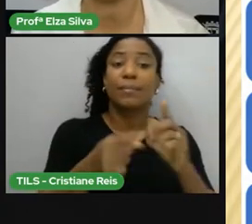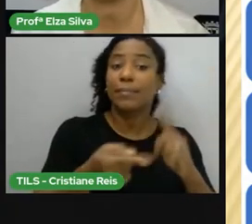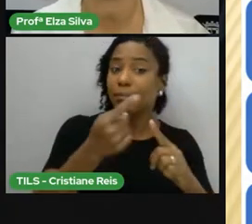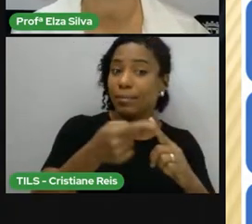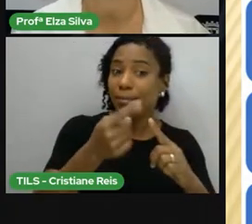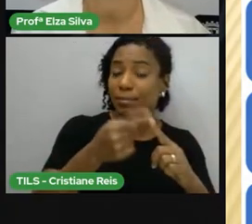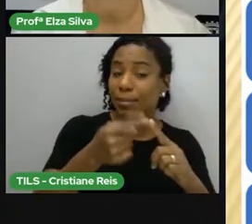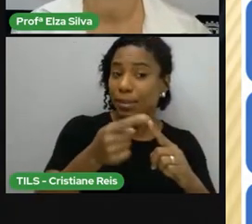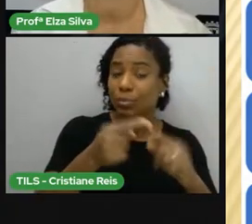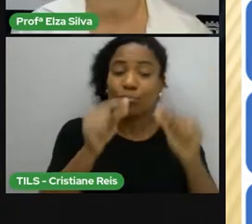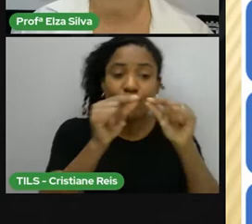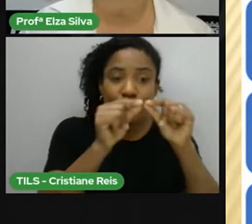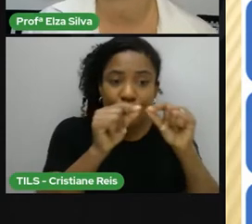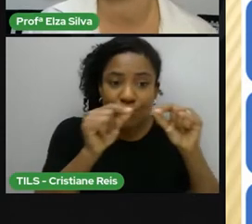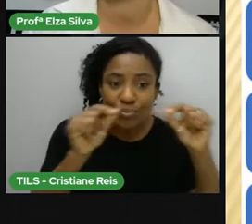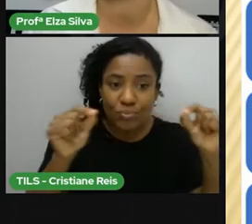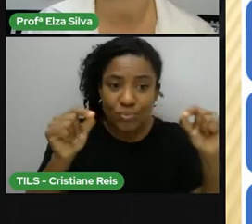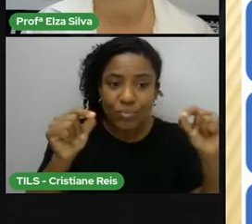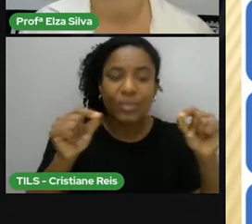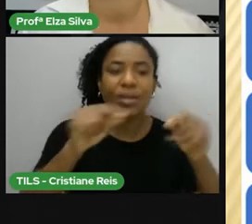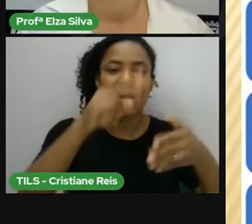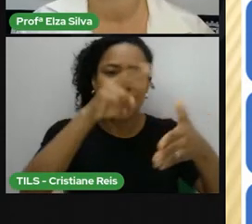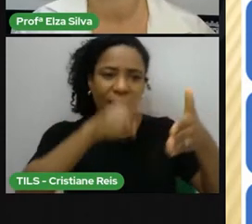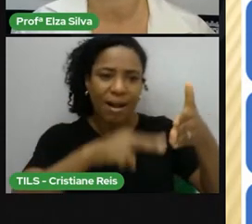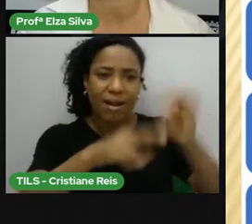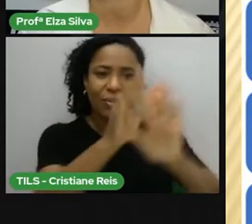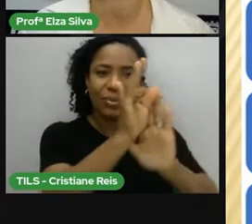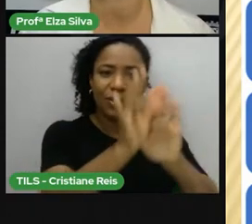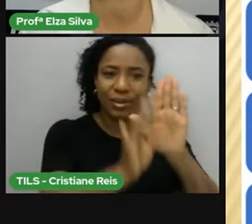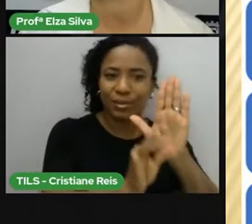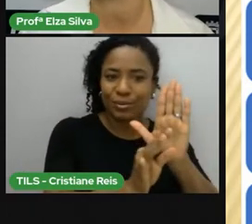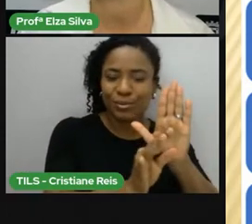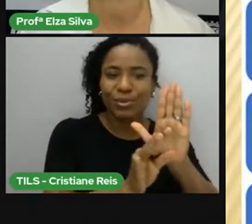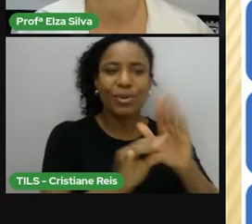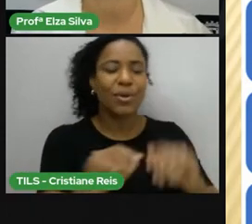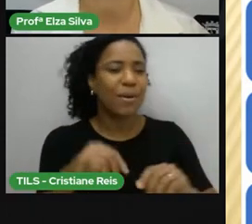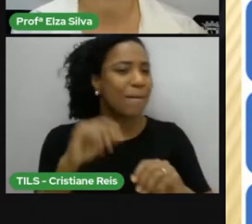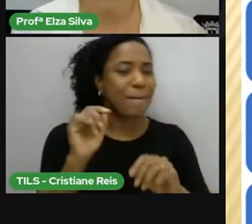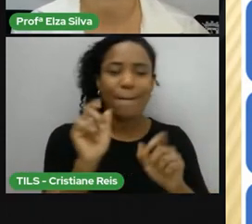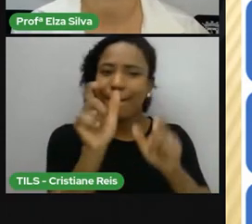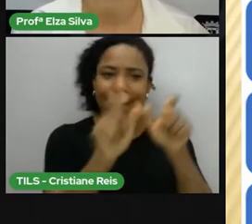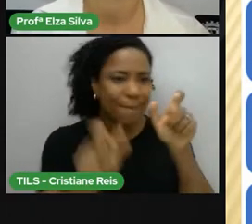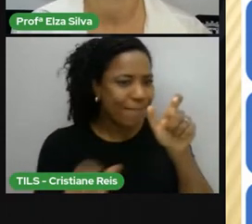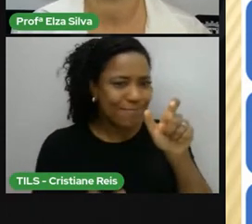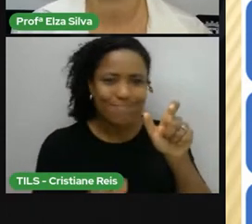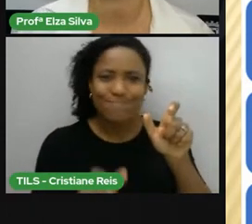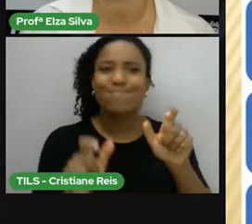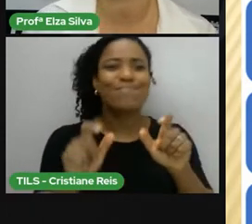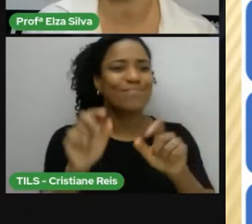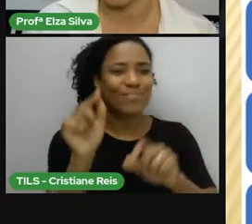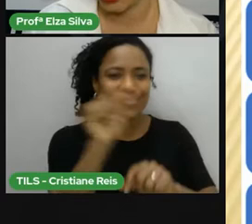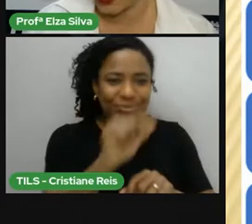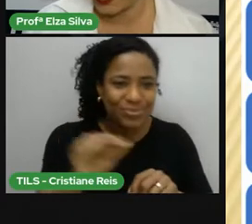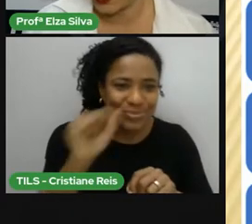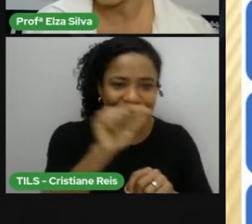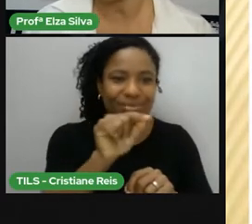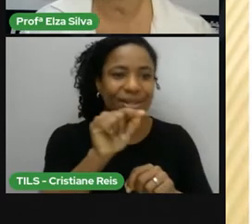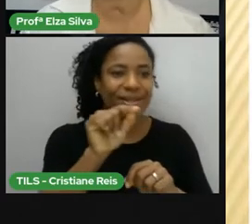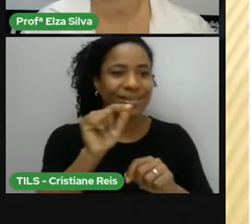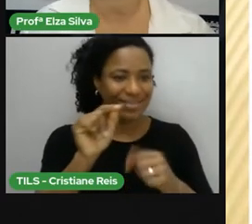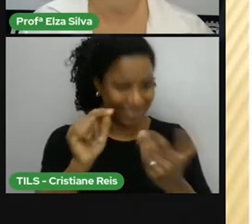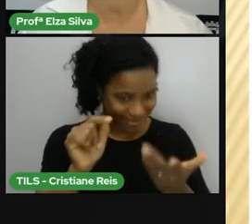Por exemplo, leia o texto, circule os adjetivos do texto e assim por diante.